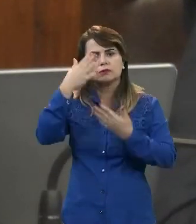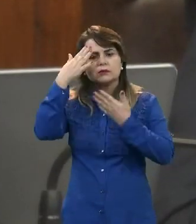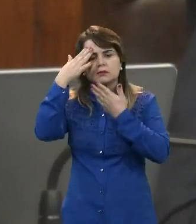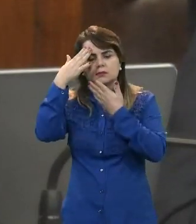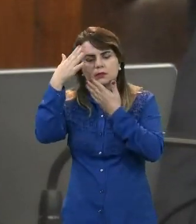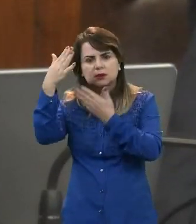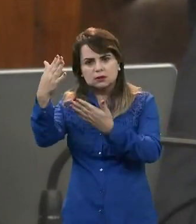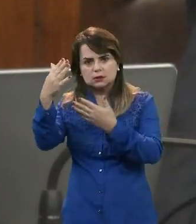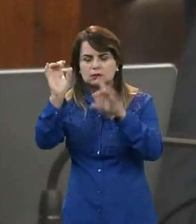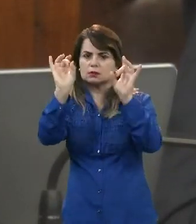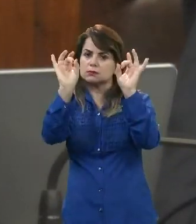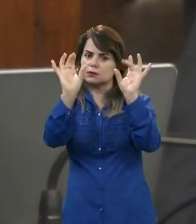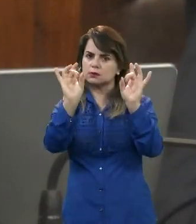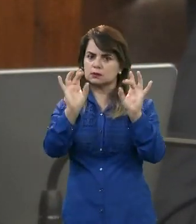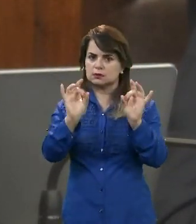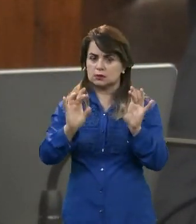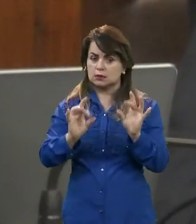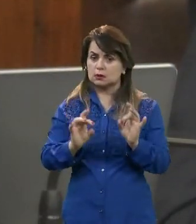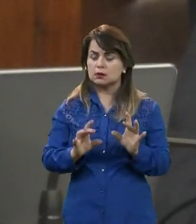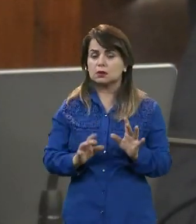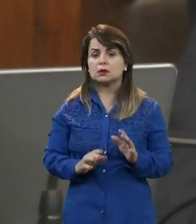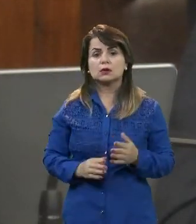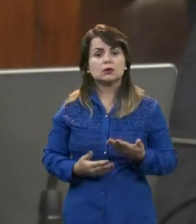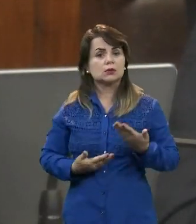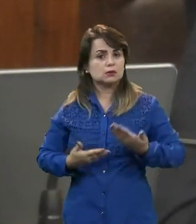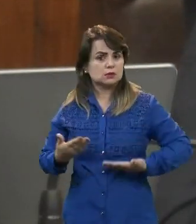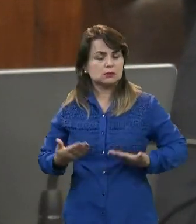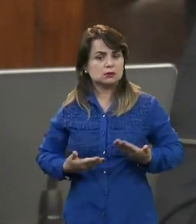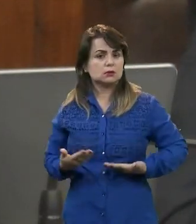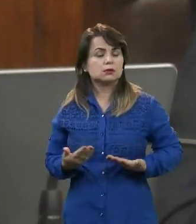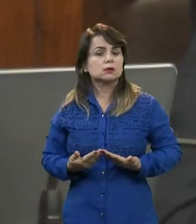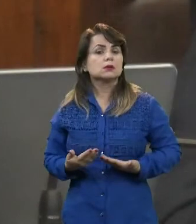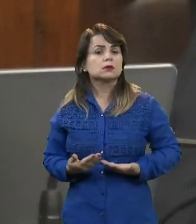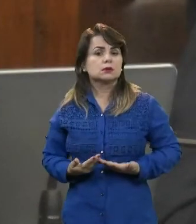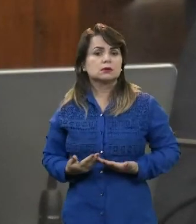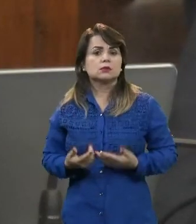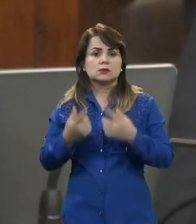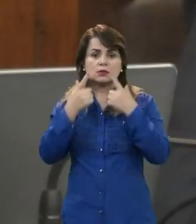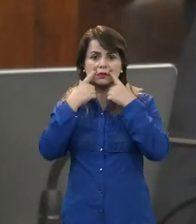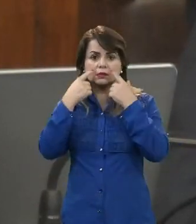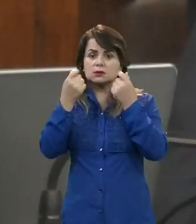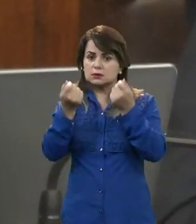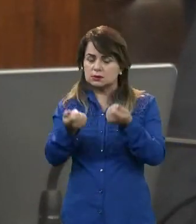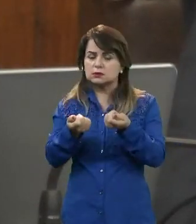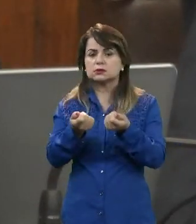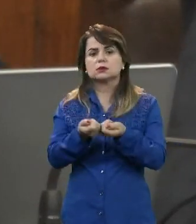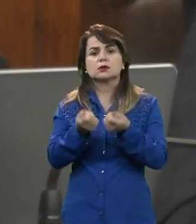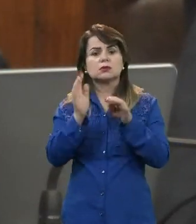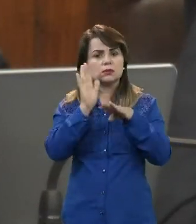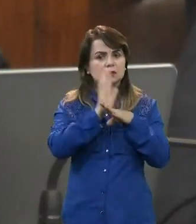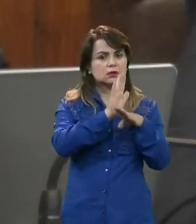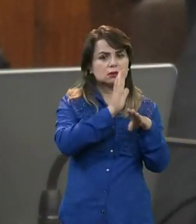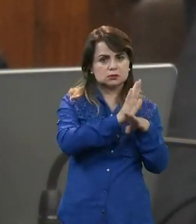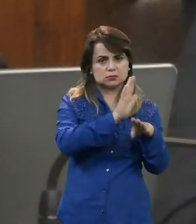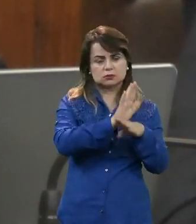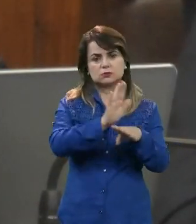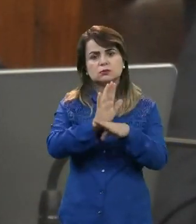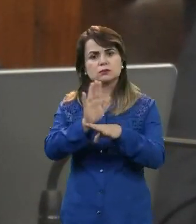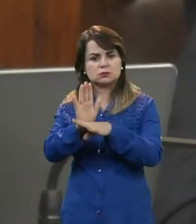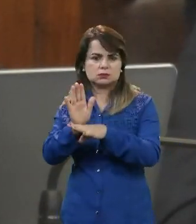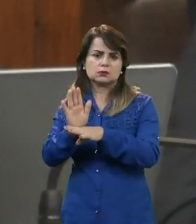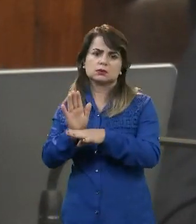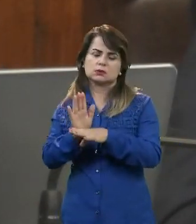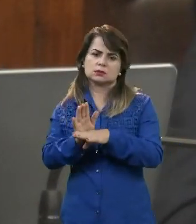especial a atenção, o respeito com essa casa que tiveram todos os estabelecimentos